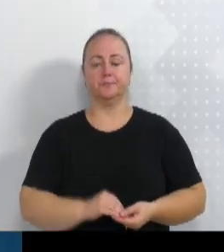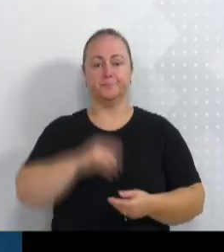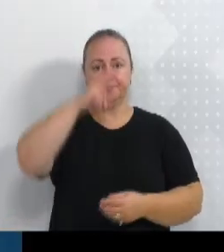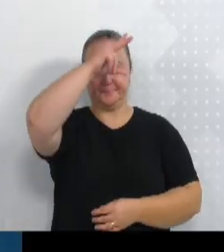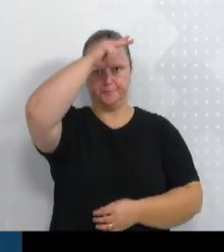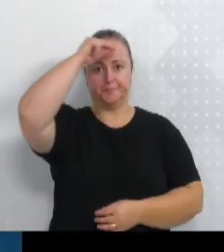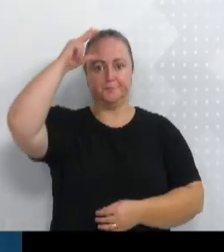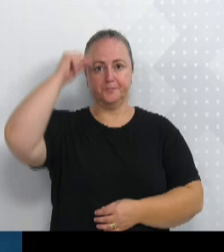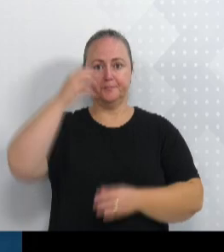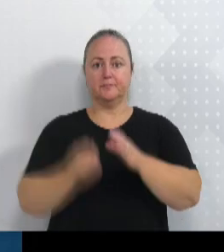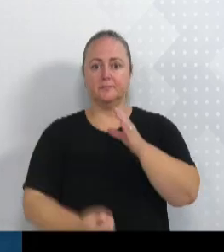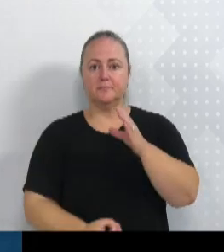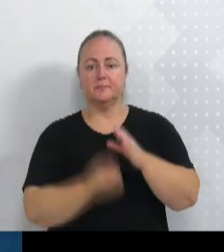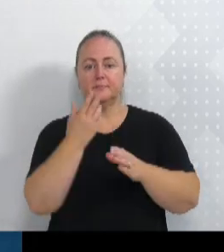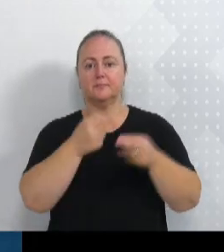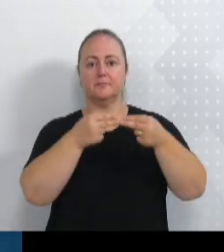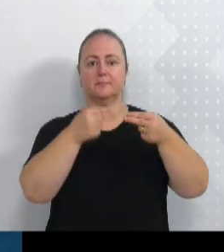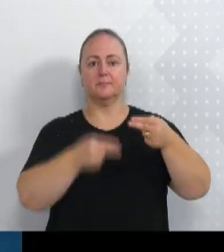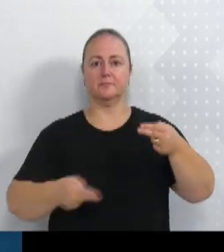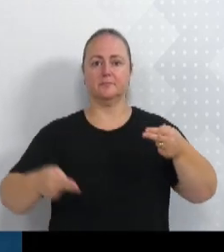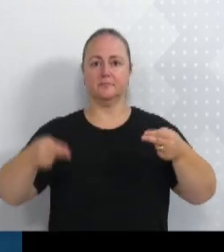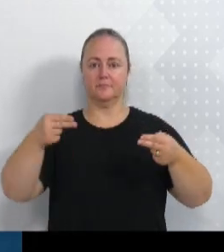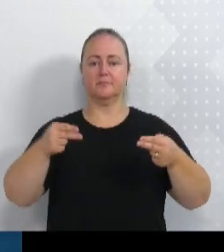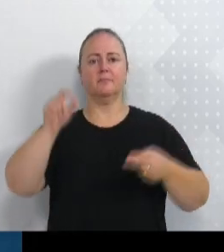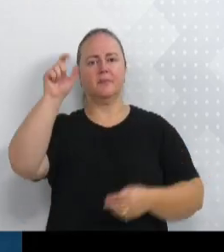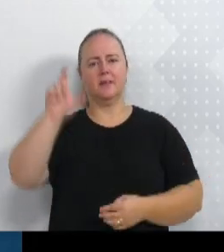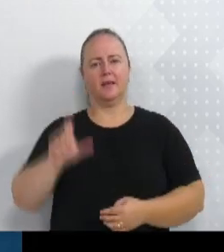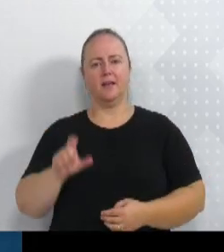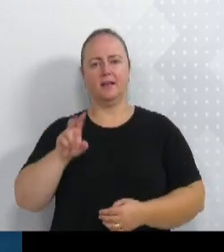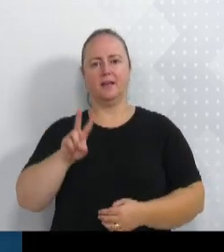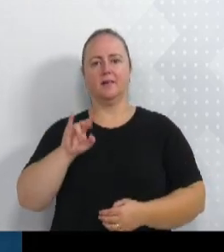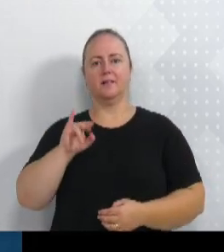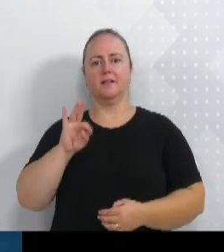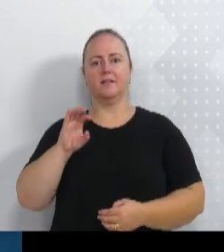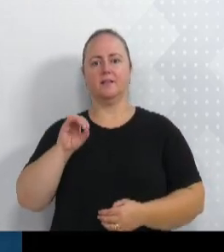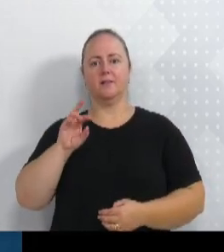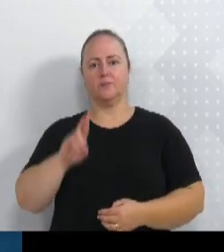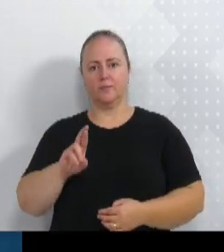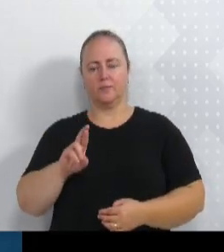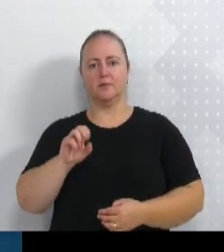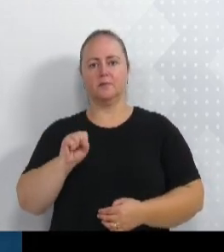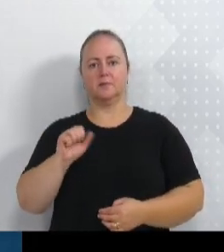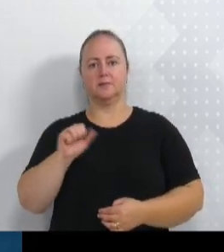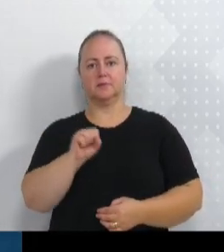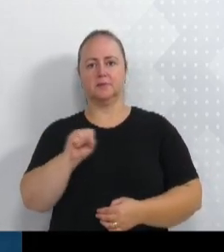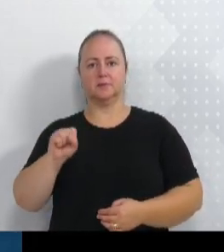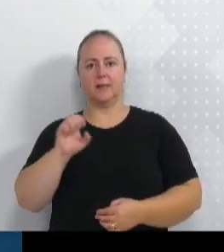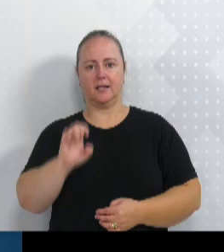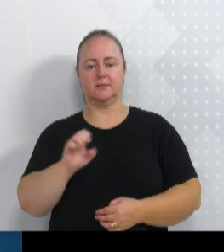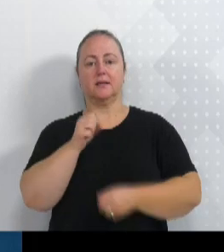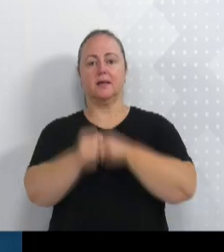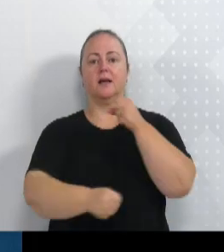escola e inaugurou a escola foi o prefeito Vítor Fernando Sasse, em 1992.